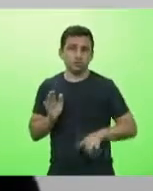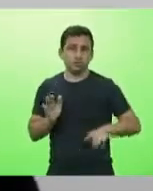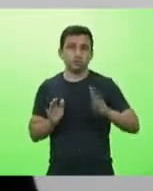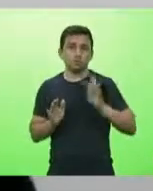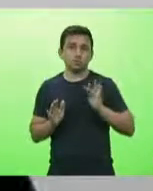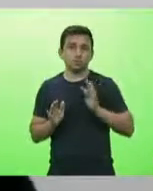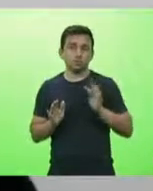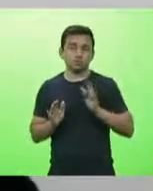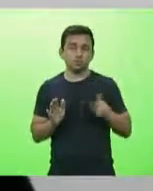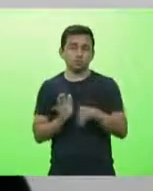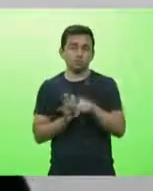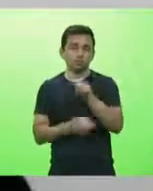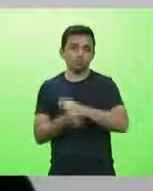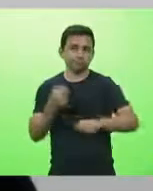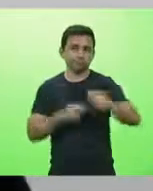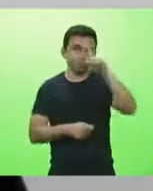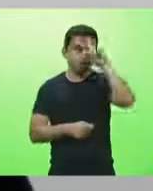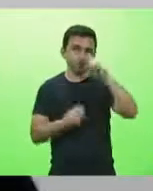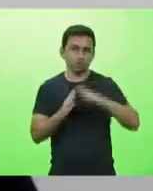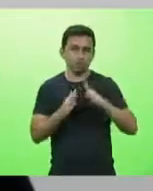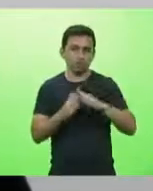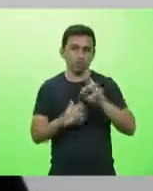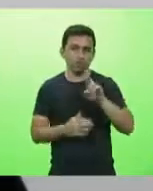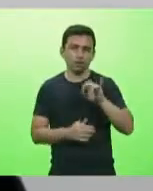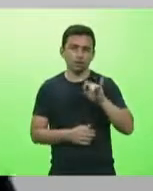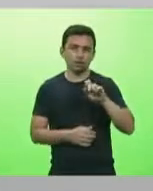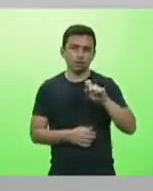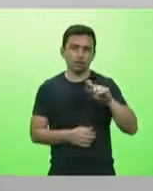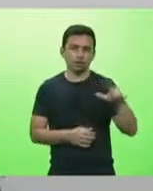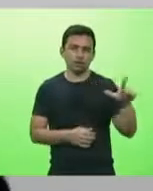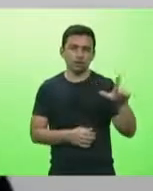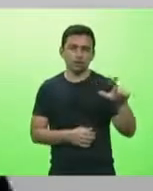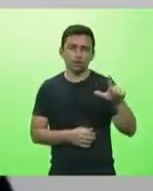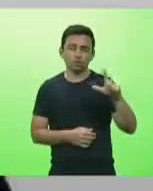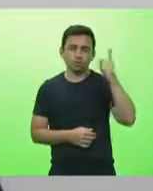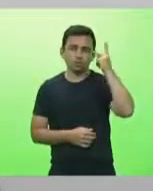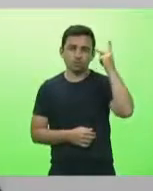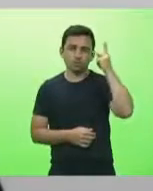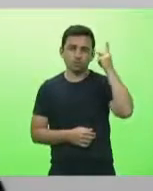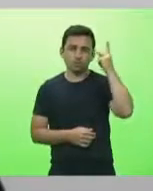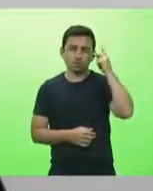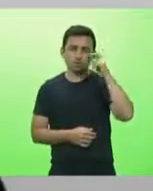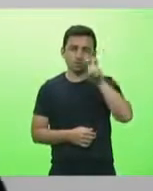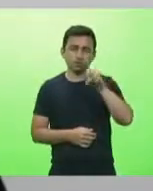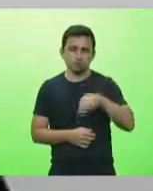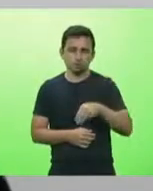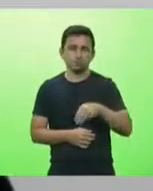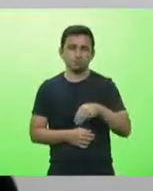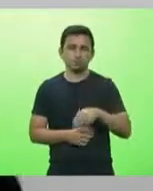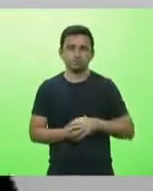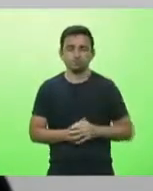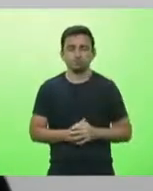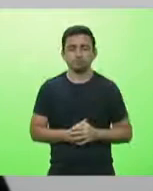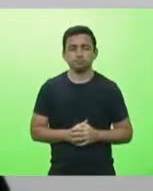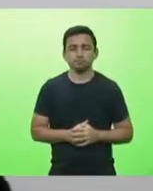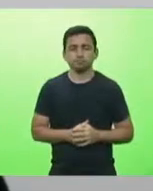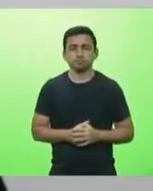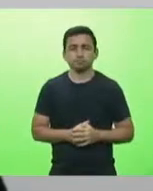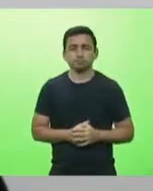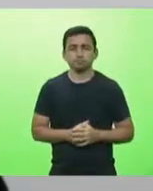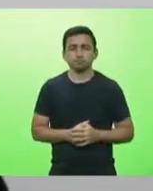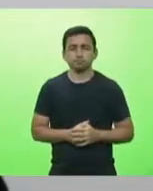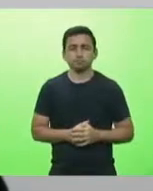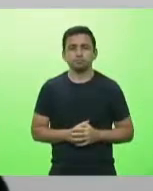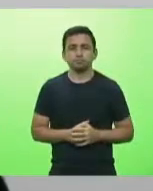administrativa do hospital regional São Paulo de Xancherê agora há pouco diz a